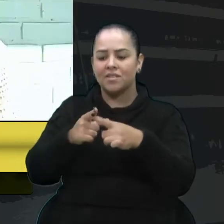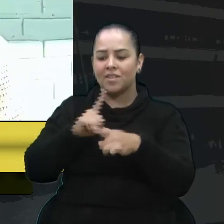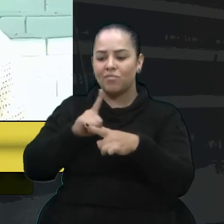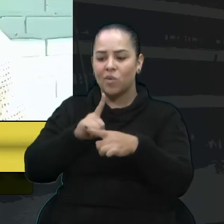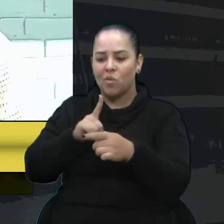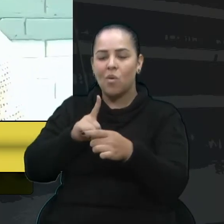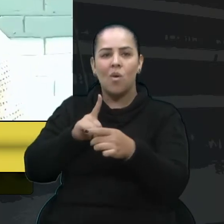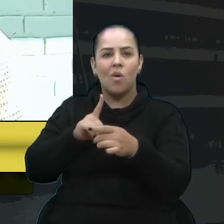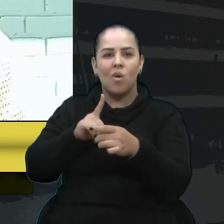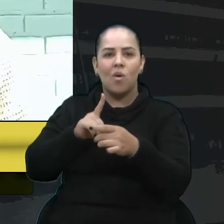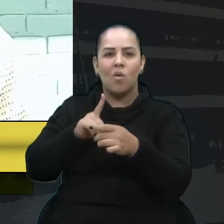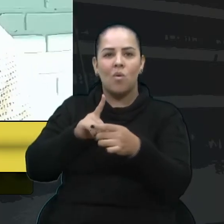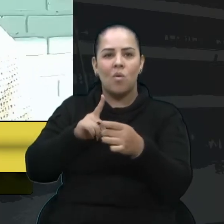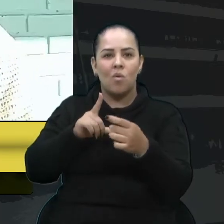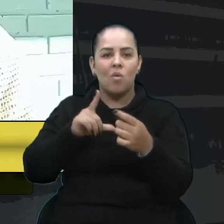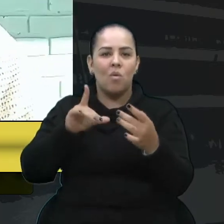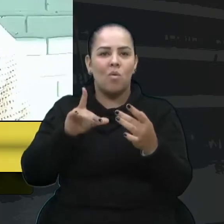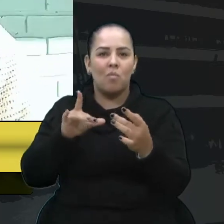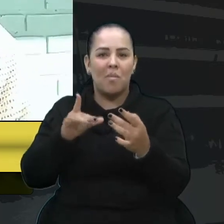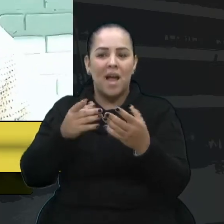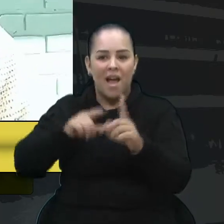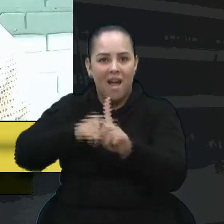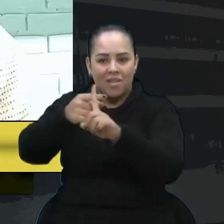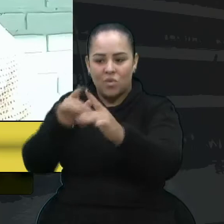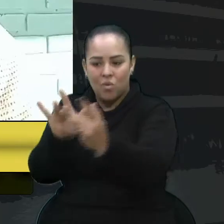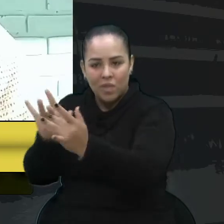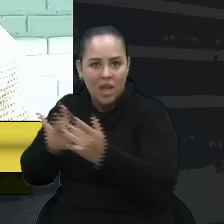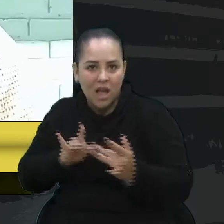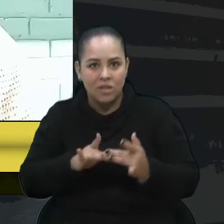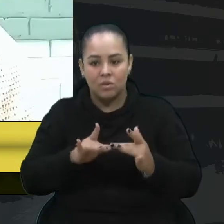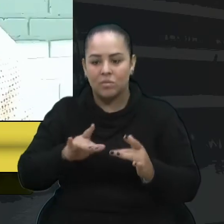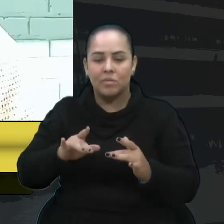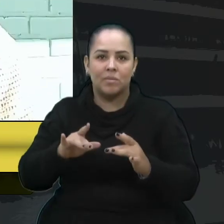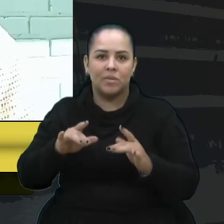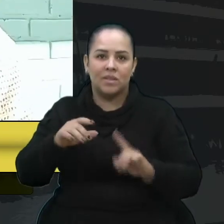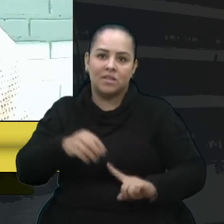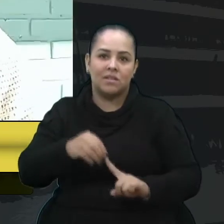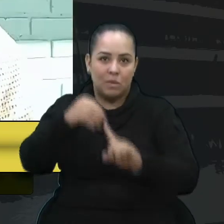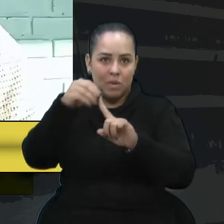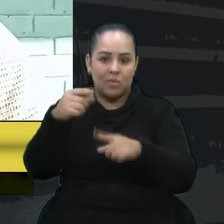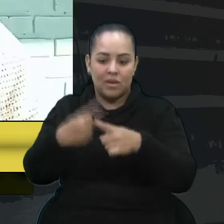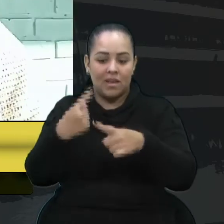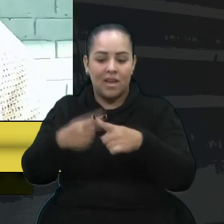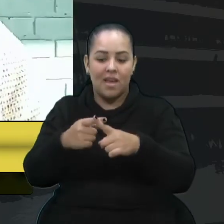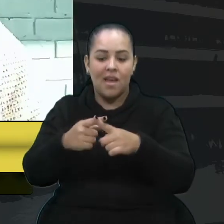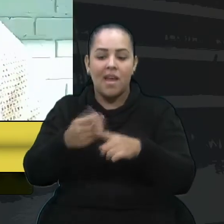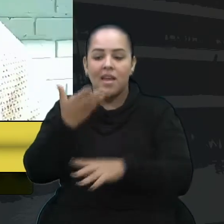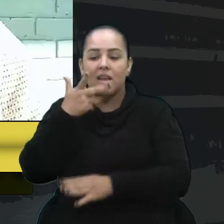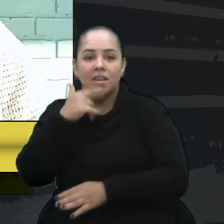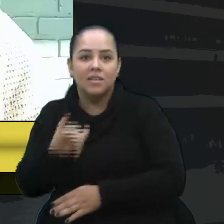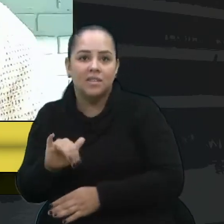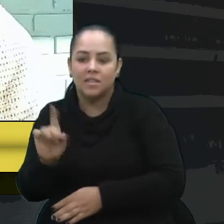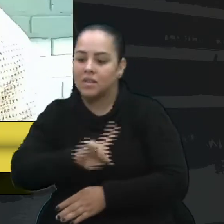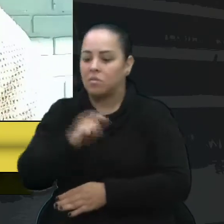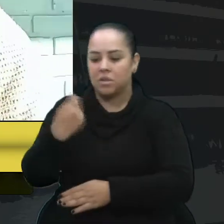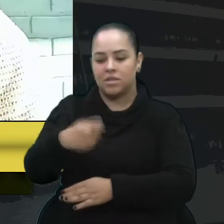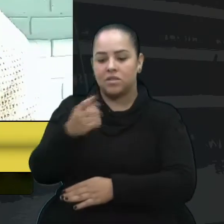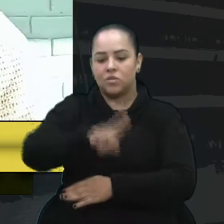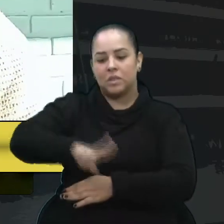crianças, especialmente na higienização, e são crianças que muitas vezes também não são obrigadas a usar a máscara, e eles são